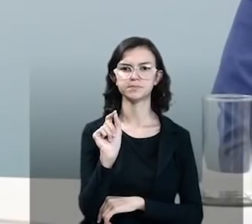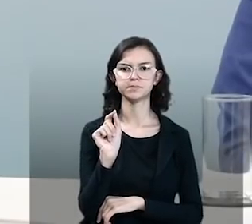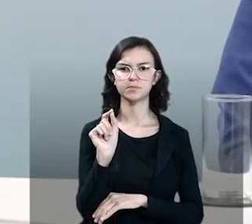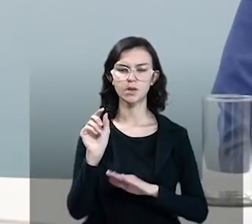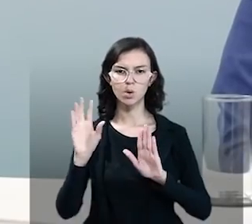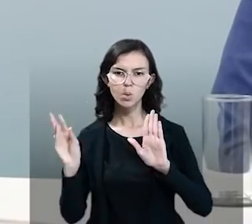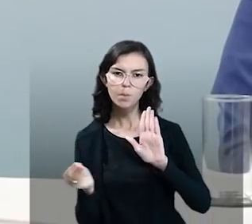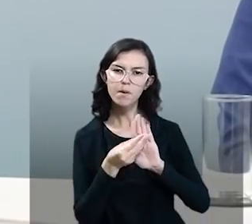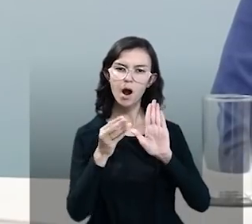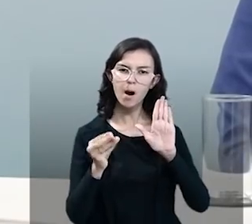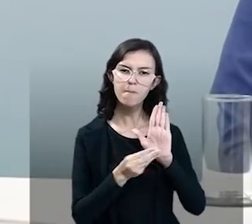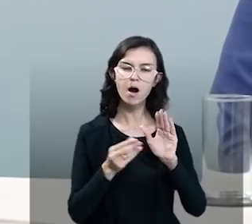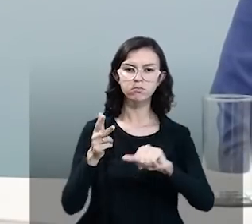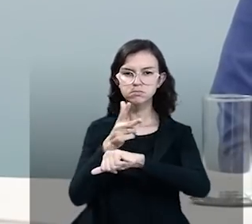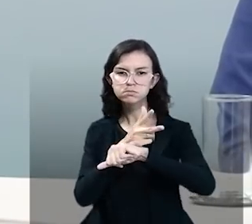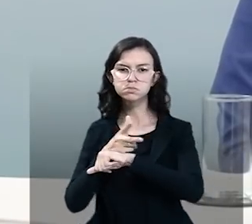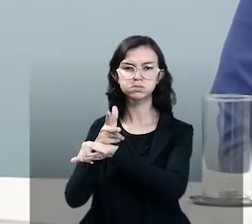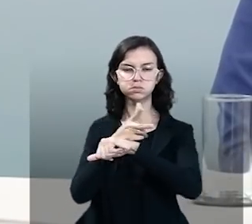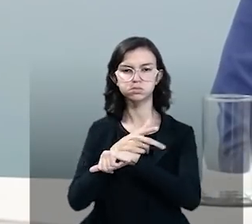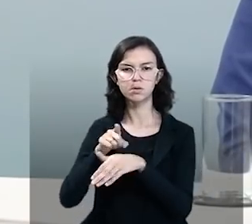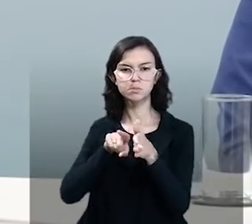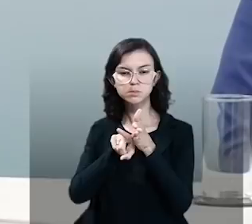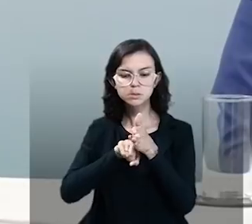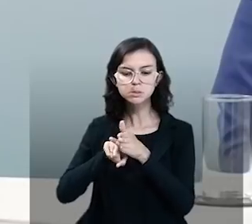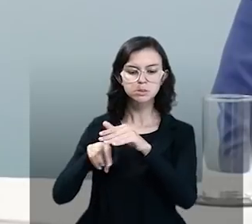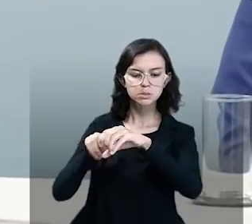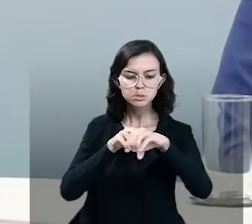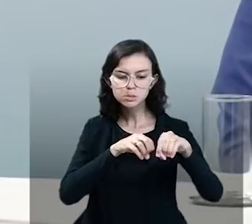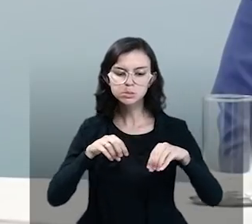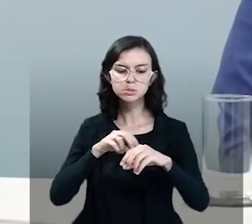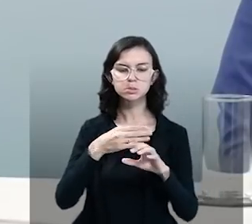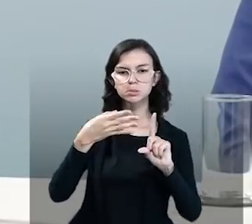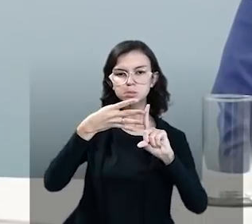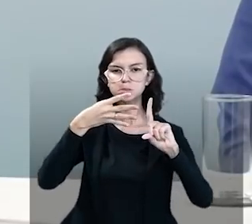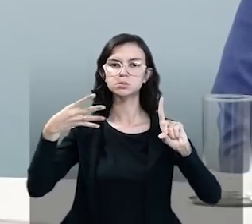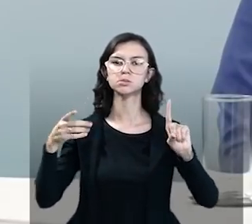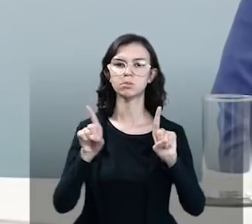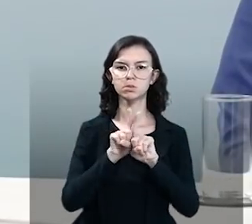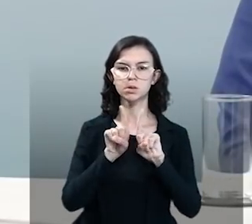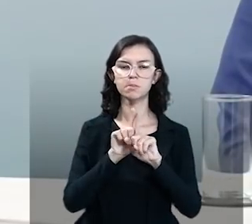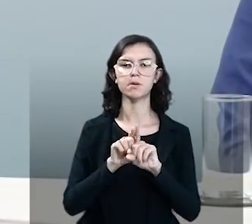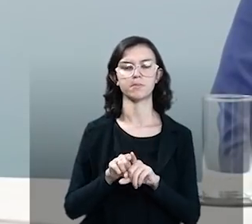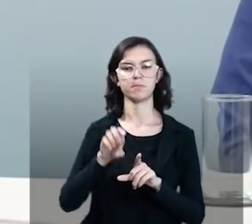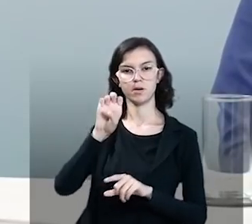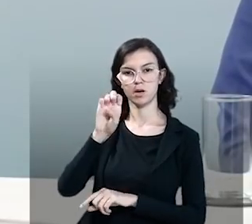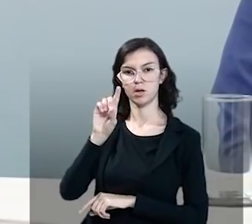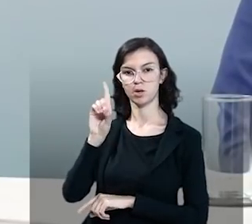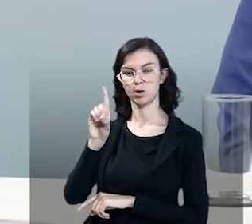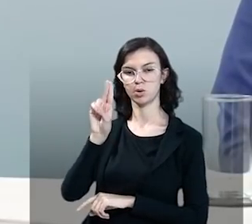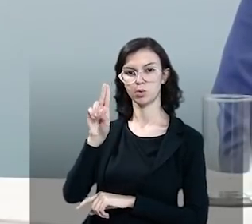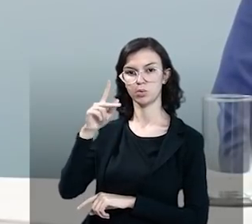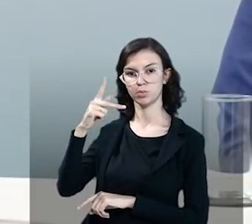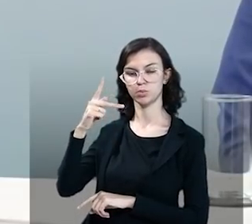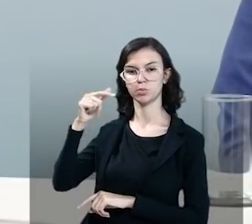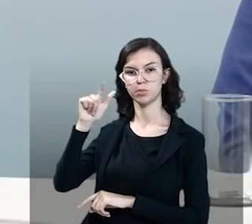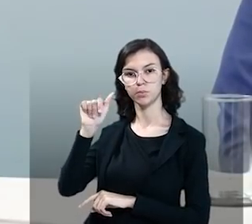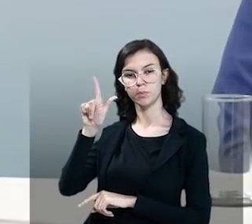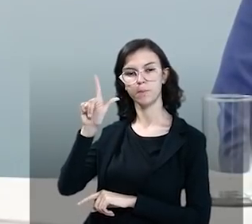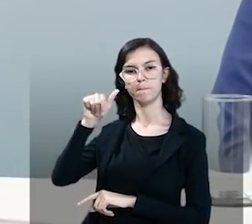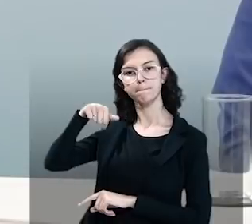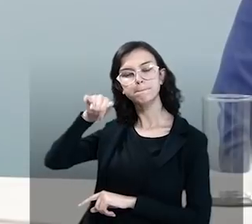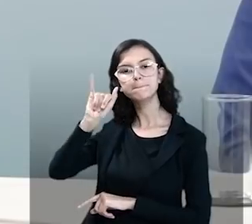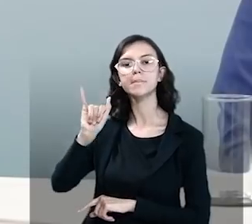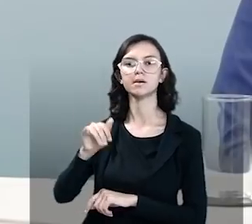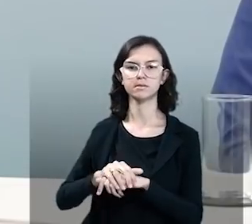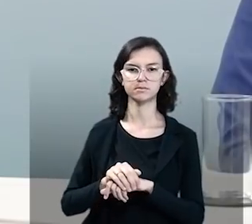armazenamento dos vídeos, tanto de pesquisa, como de ensino, como de extensão, no EduPlay. Isso potencializa a